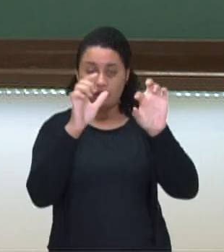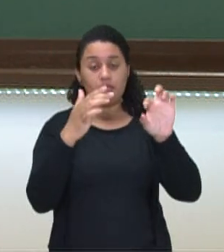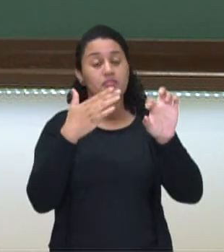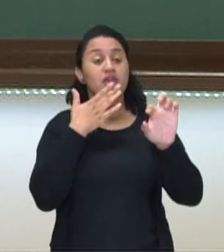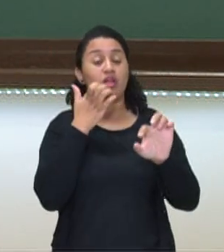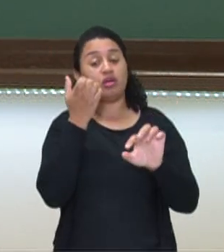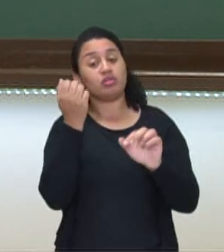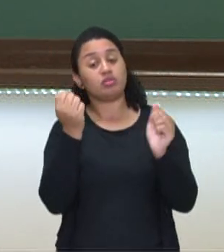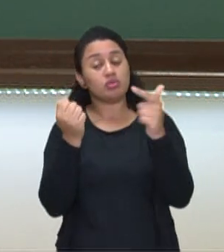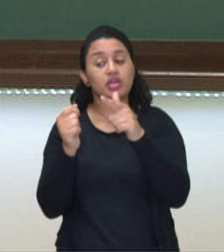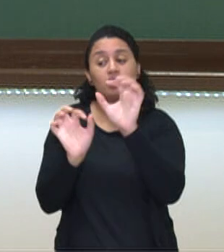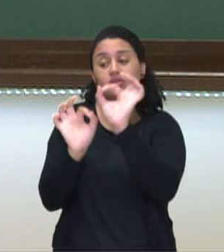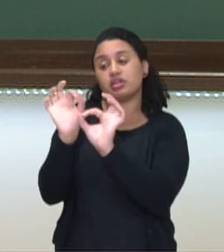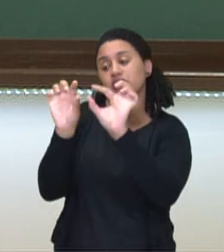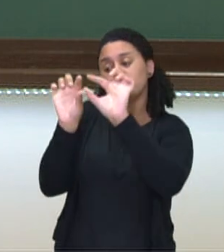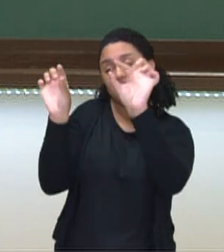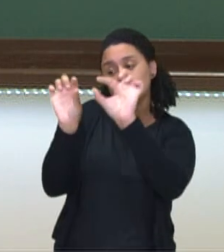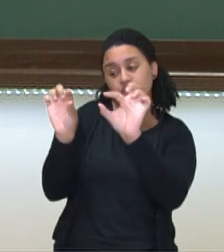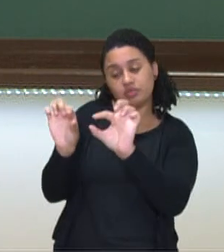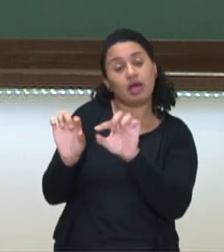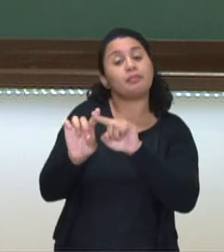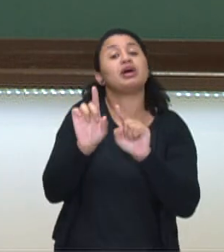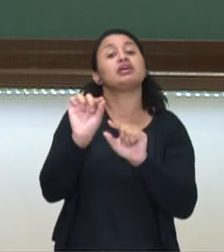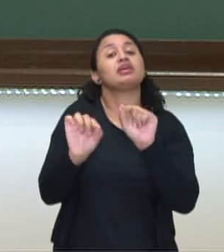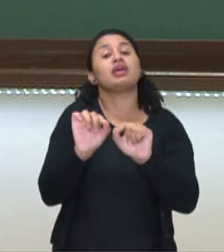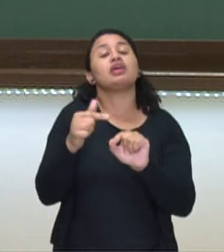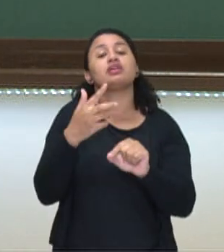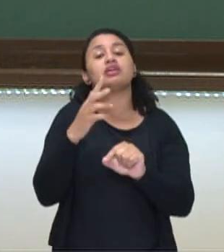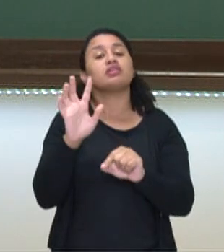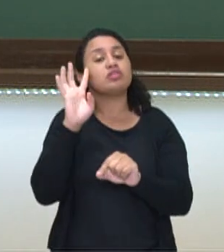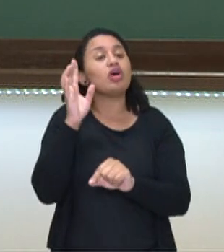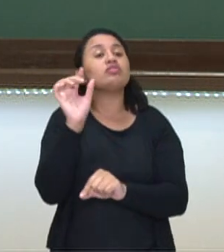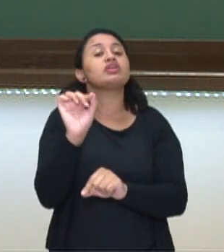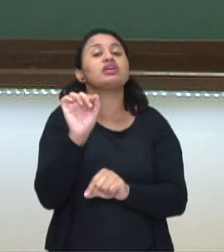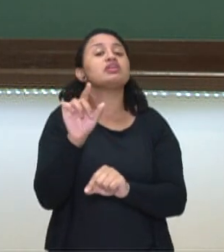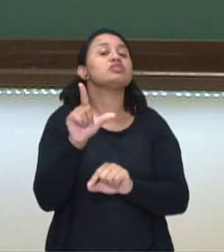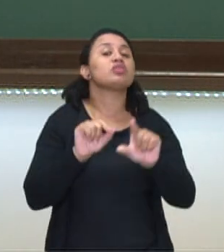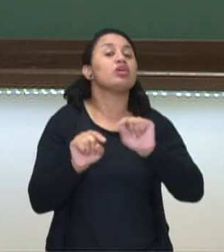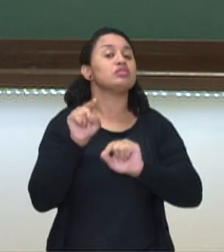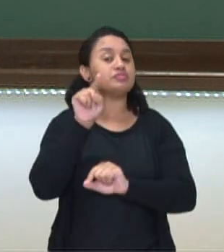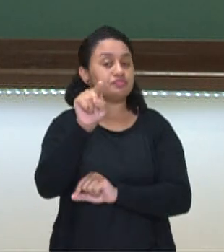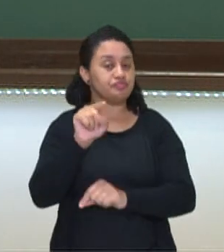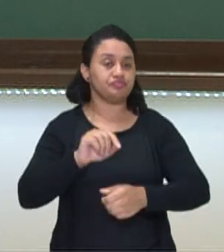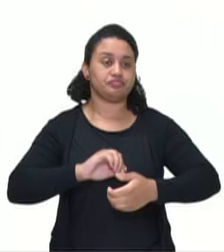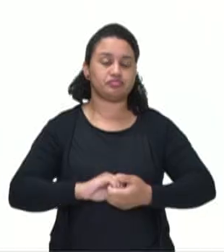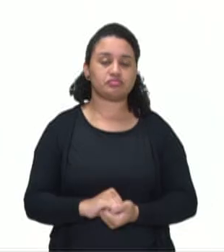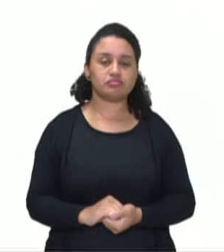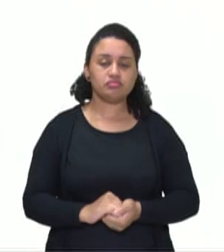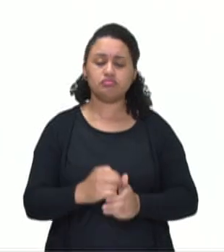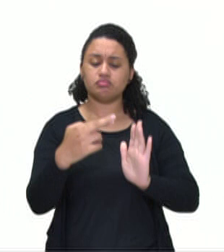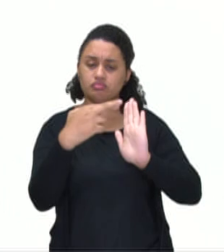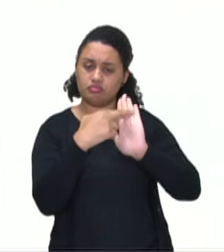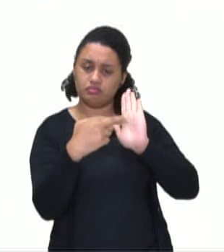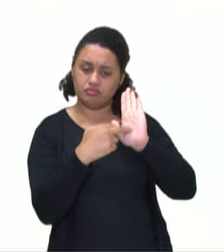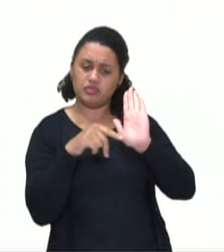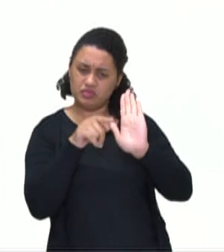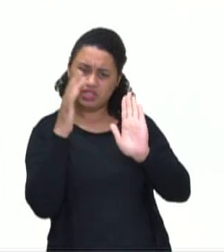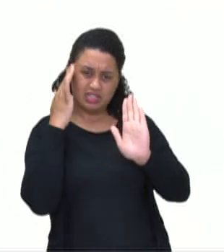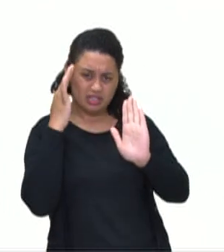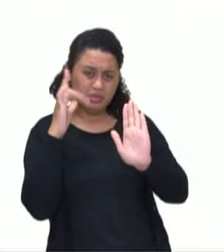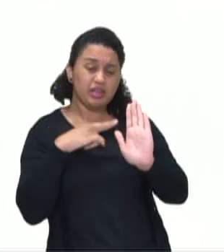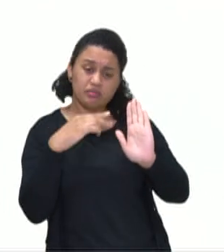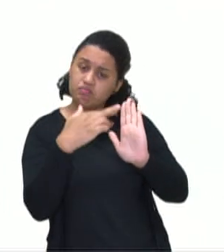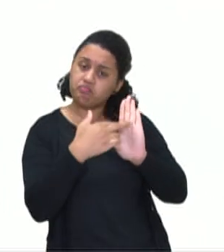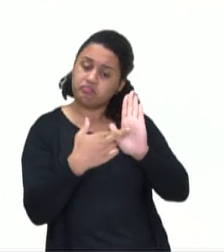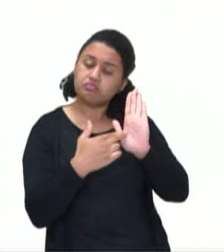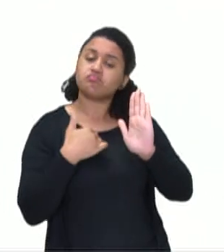algoritmo, não é mesmo? Quem vai medir isso são vocês. E as propriedades? Vocês sabem que existe propriedades que nos